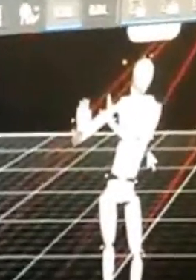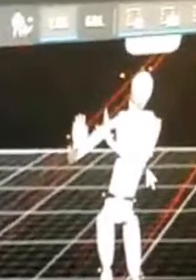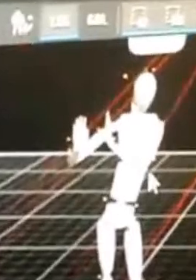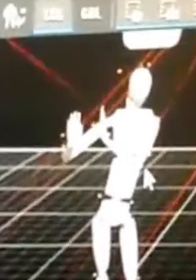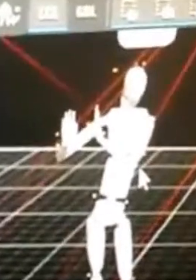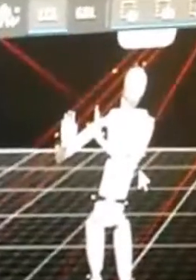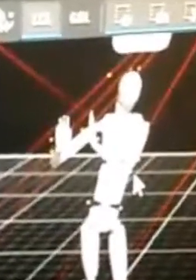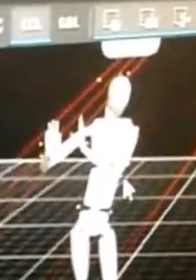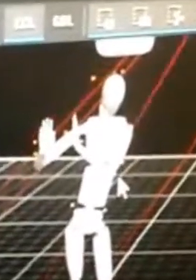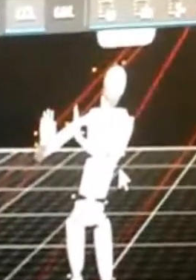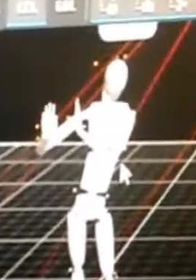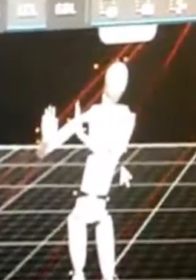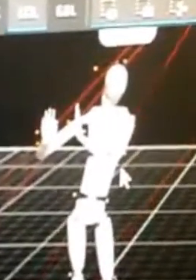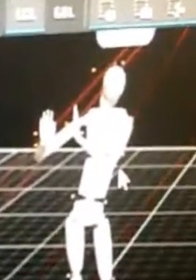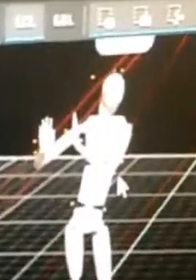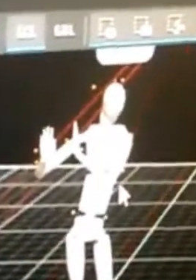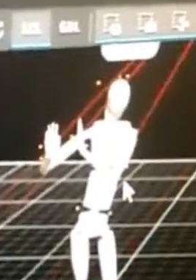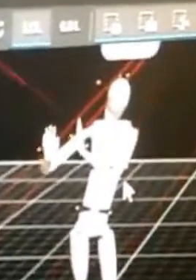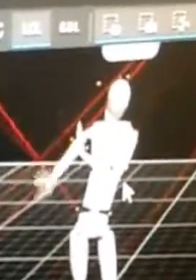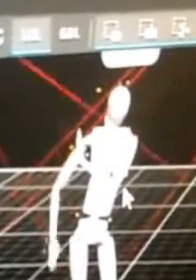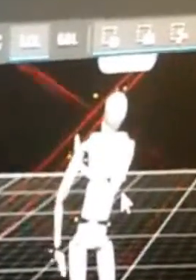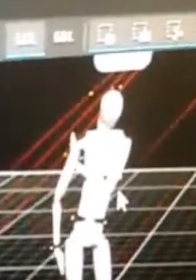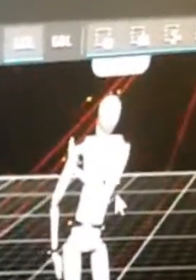Olha lá. Olha como ela fica.